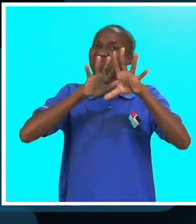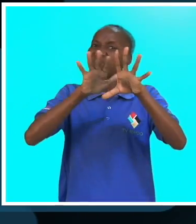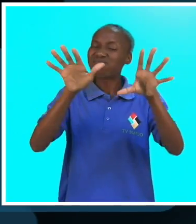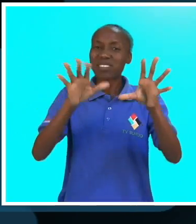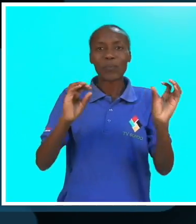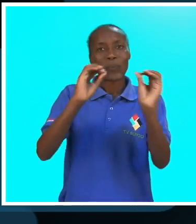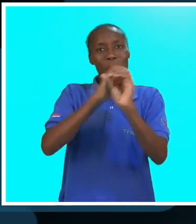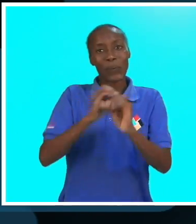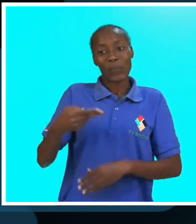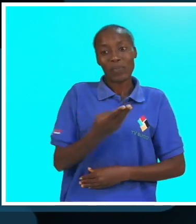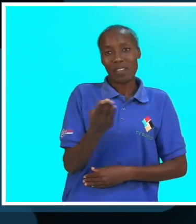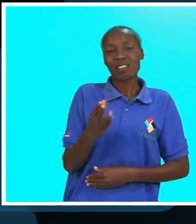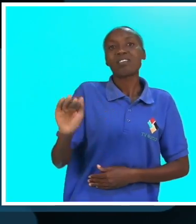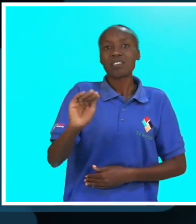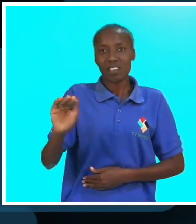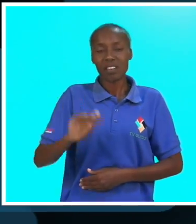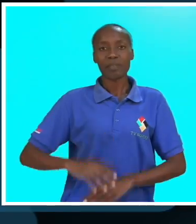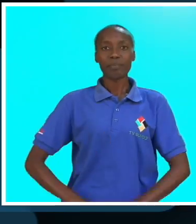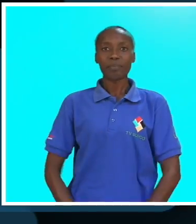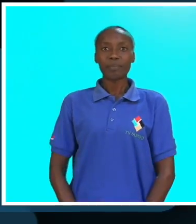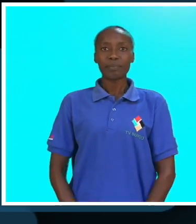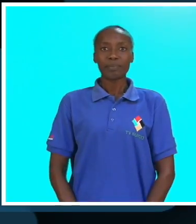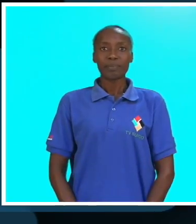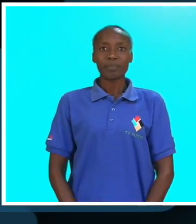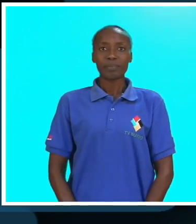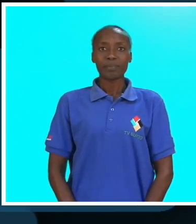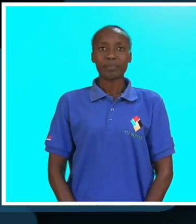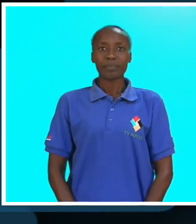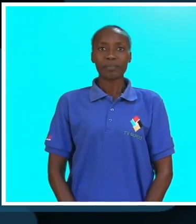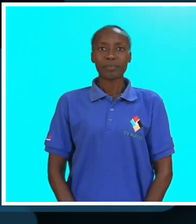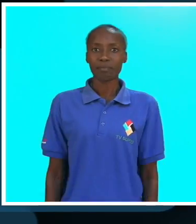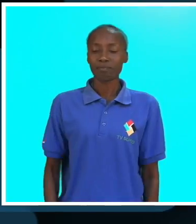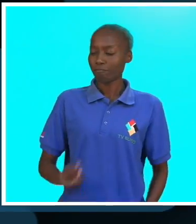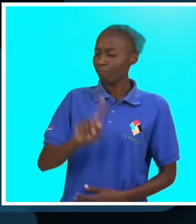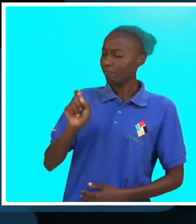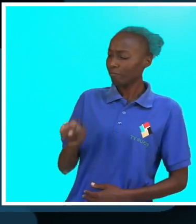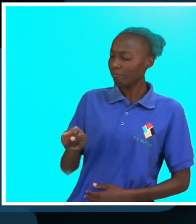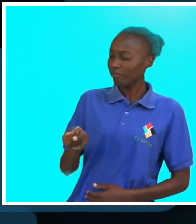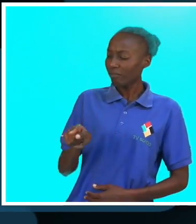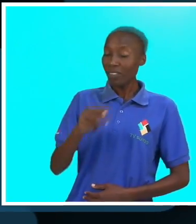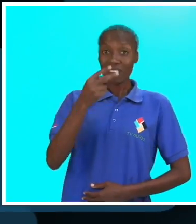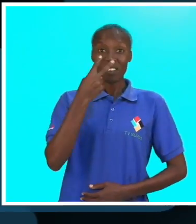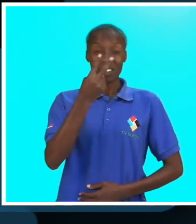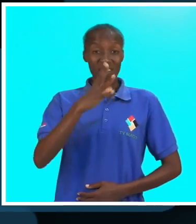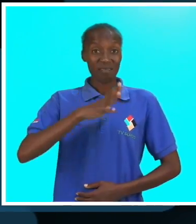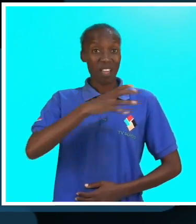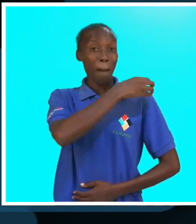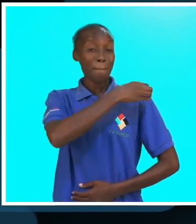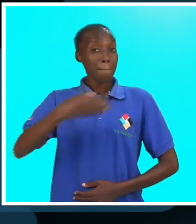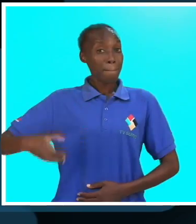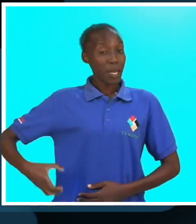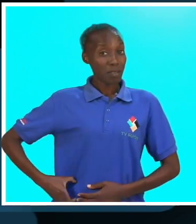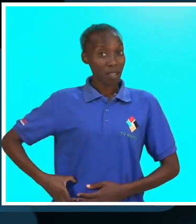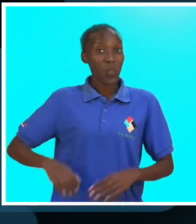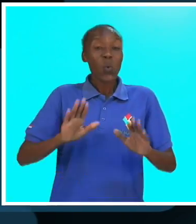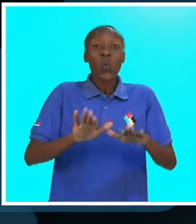temos massificado o nosso desporto dentro do desejado. E olhando no que diz o presidente,